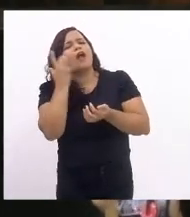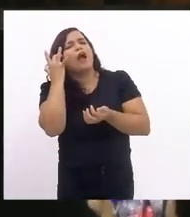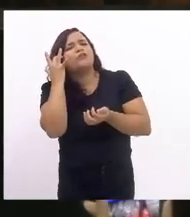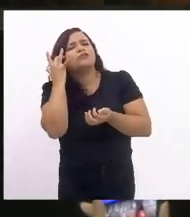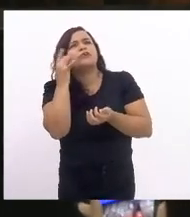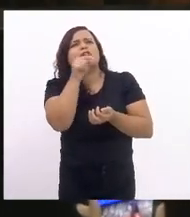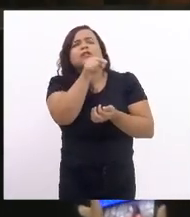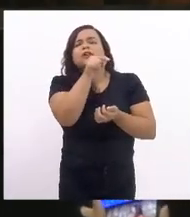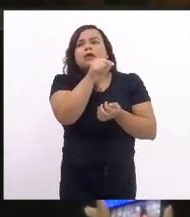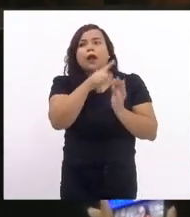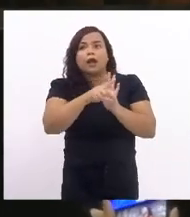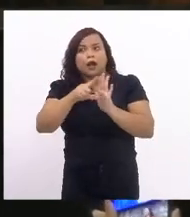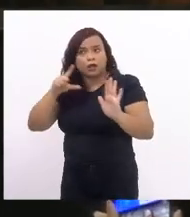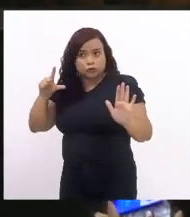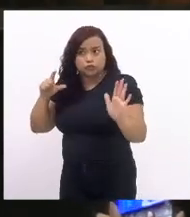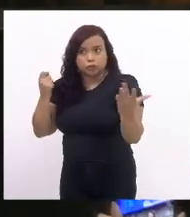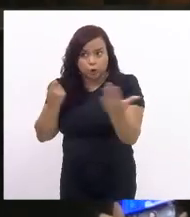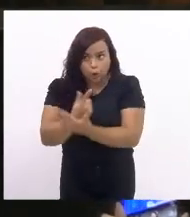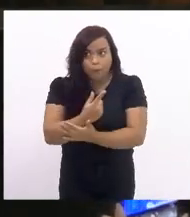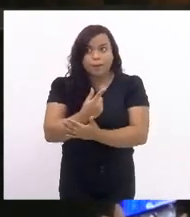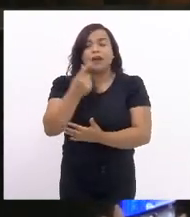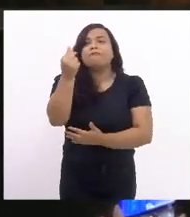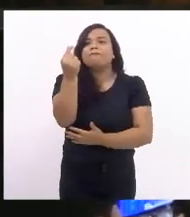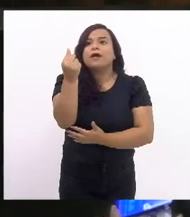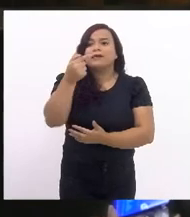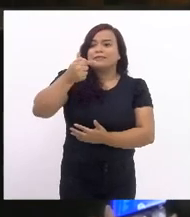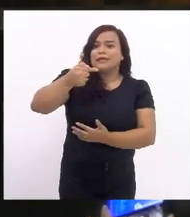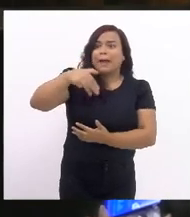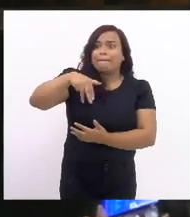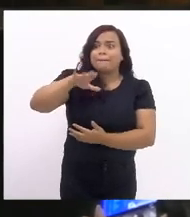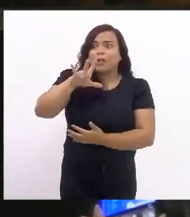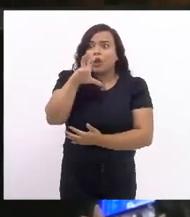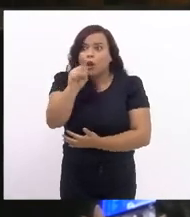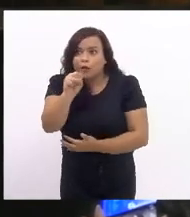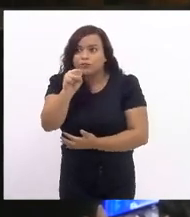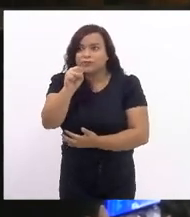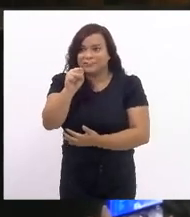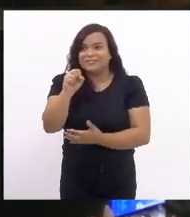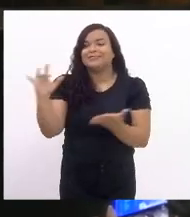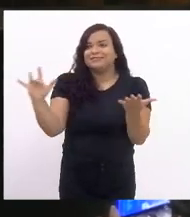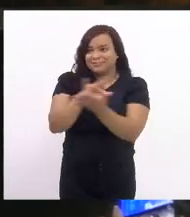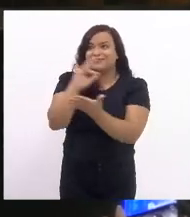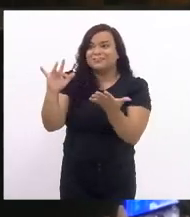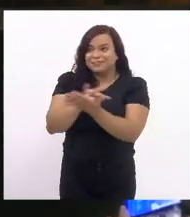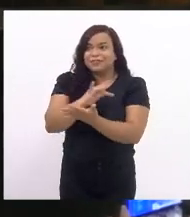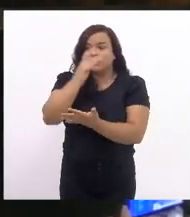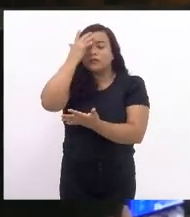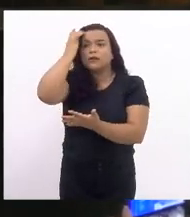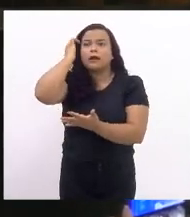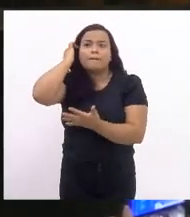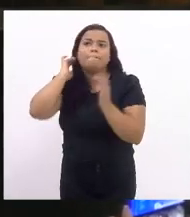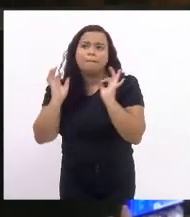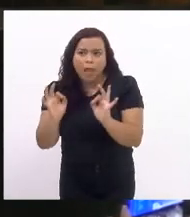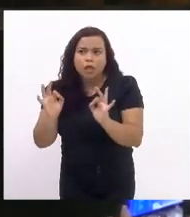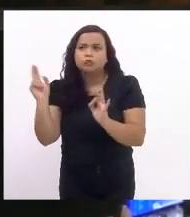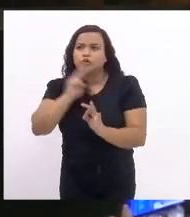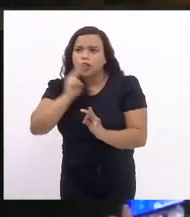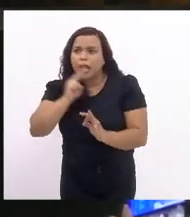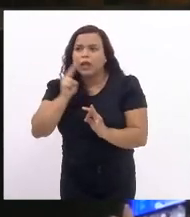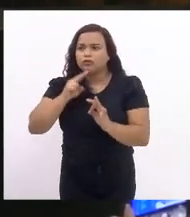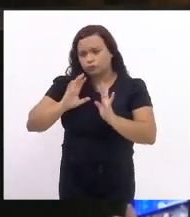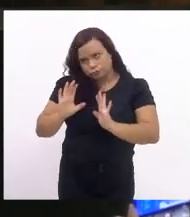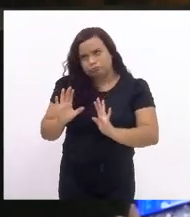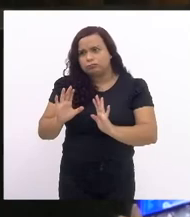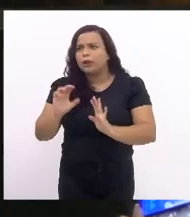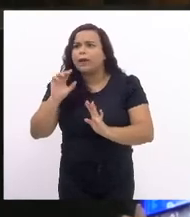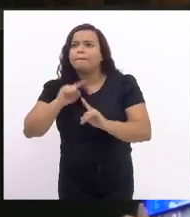que antes de comprar sete milhões em tablets, e mesmo assim, em caráter de urgência, o